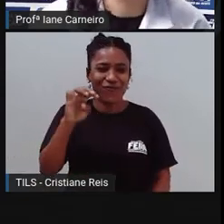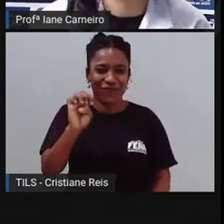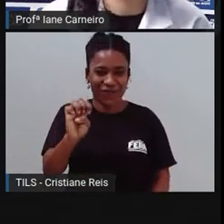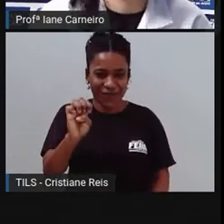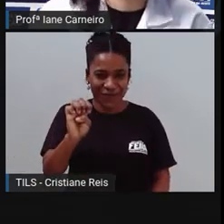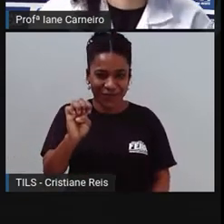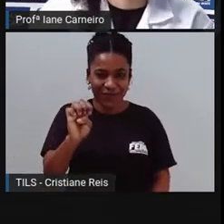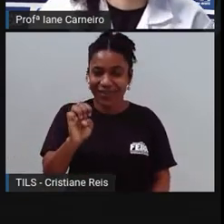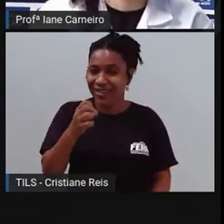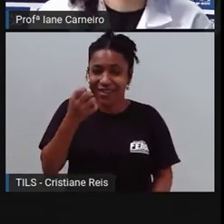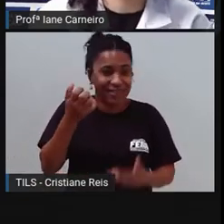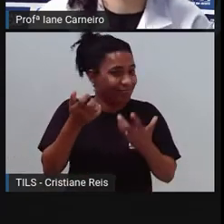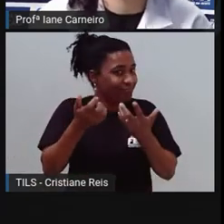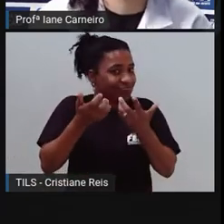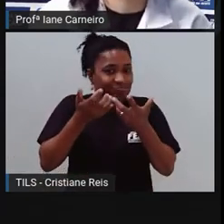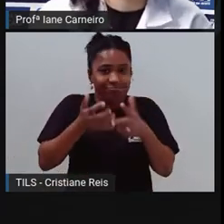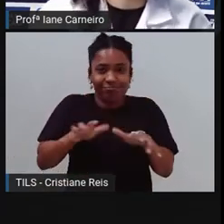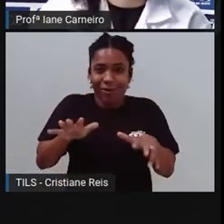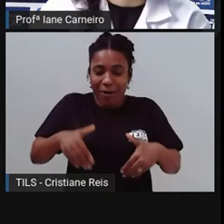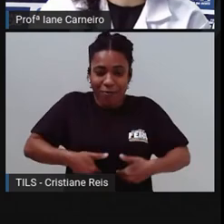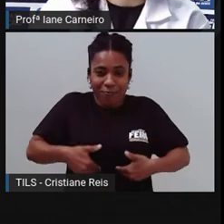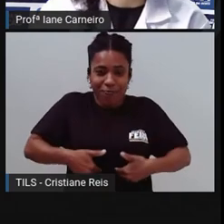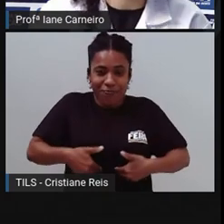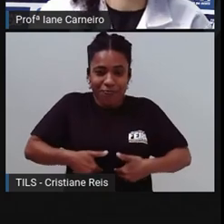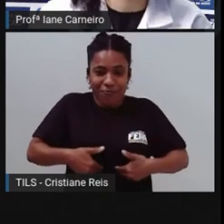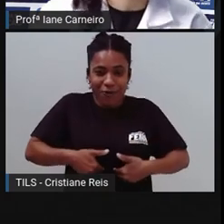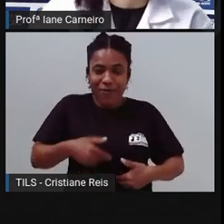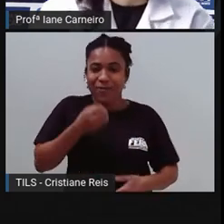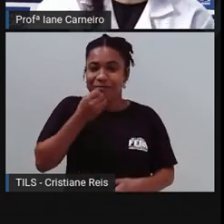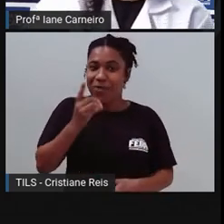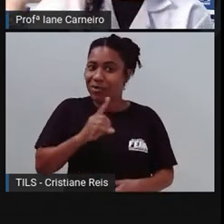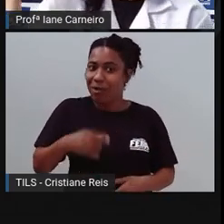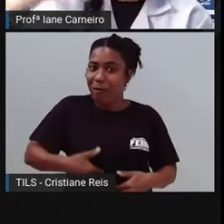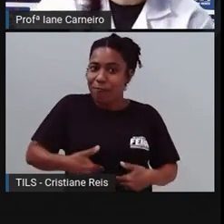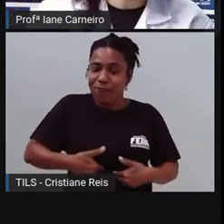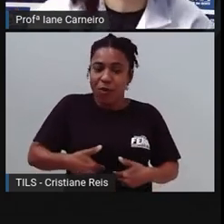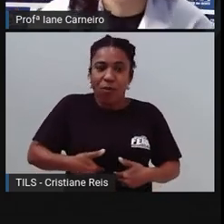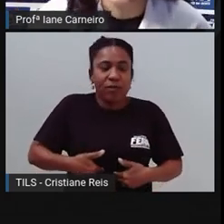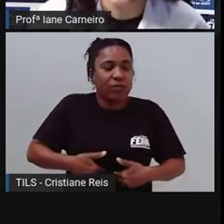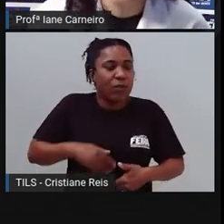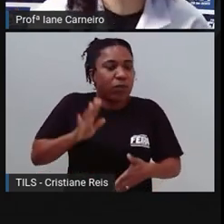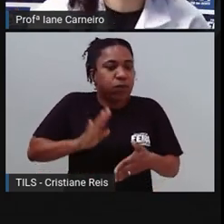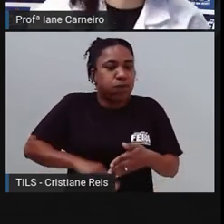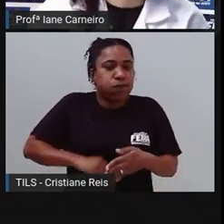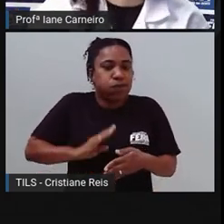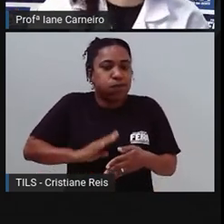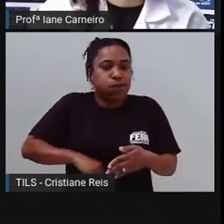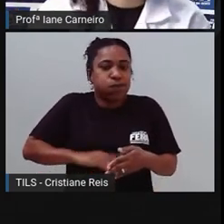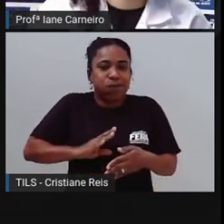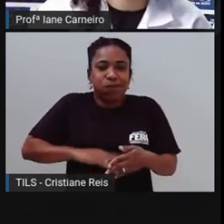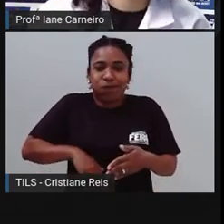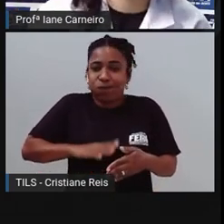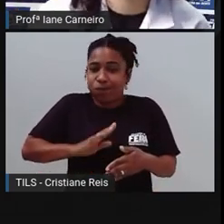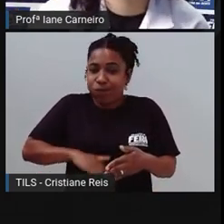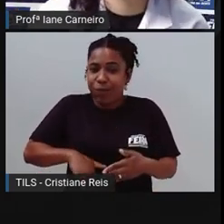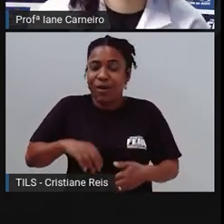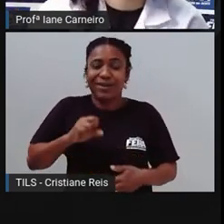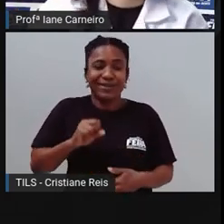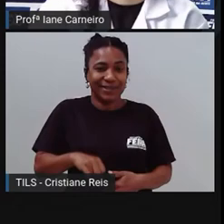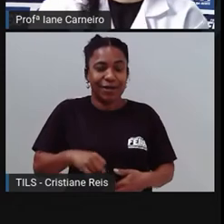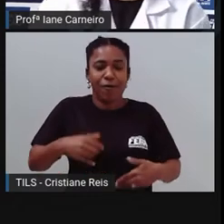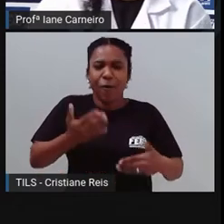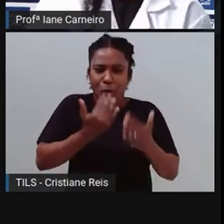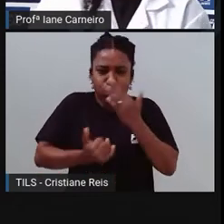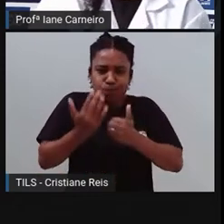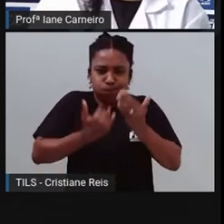não queira ter fome. A gente não quer ter fome. Não me permita crescer. Não deixa a fome crescer, não. Porque se você não matar a fome,